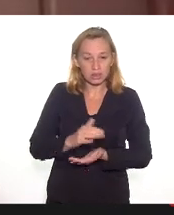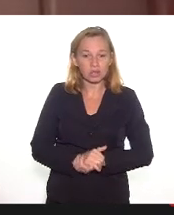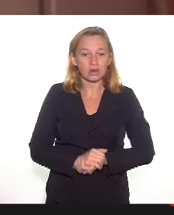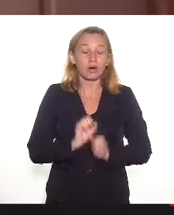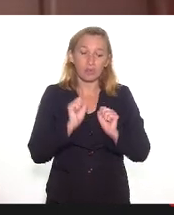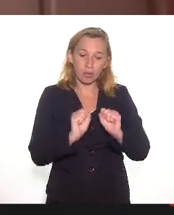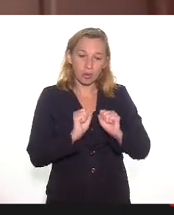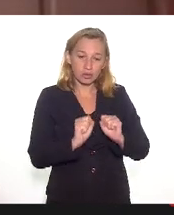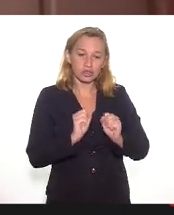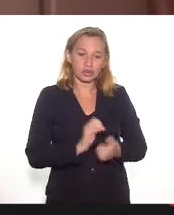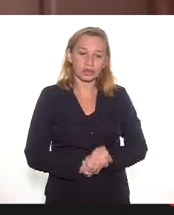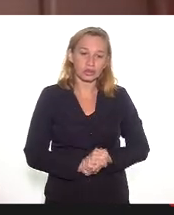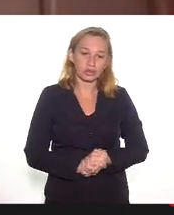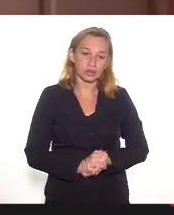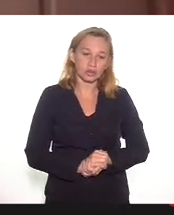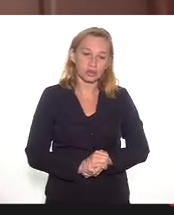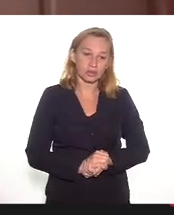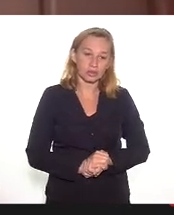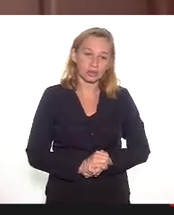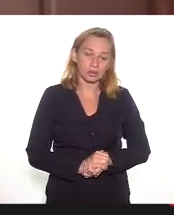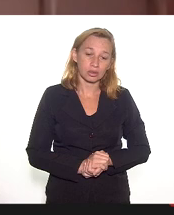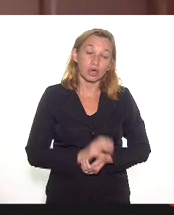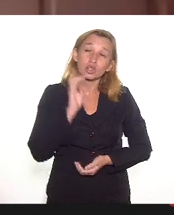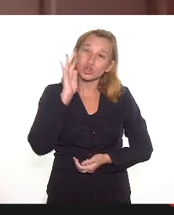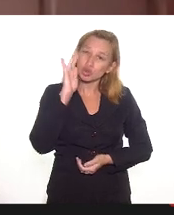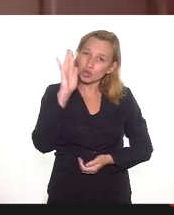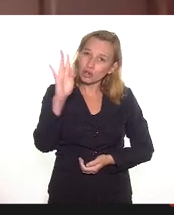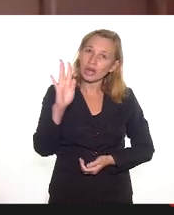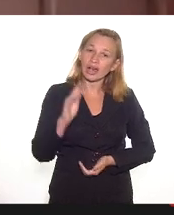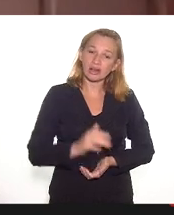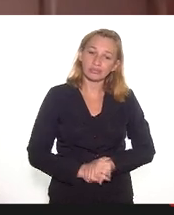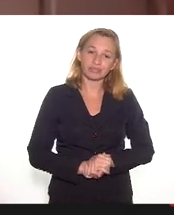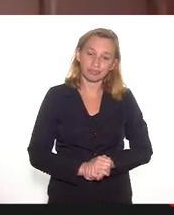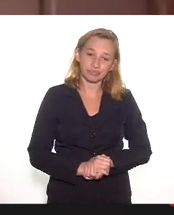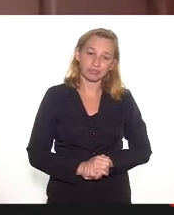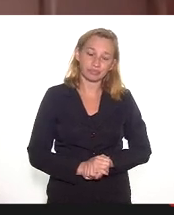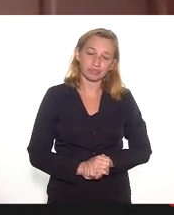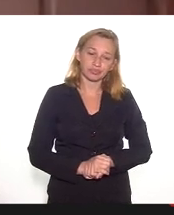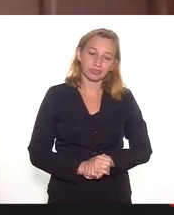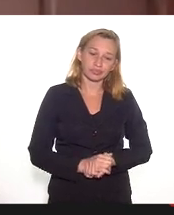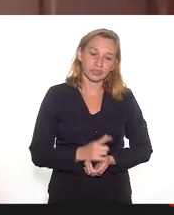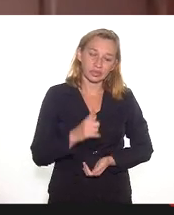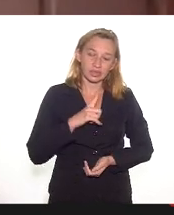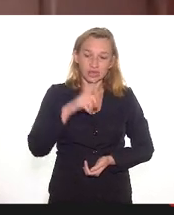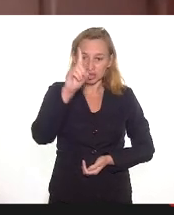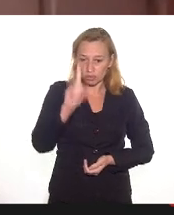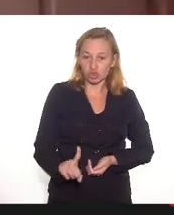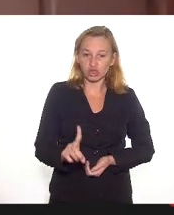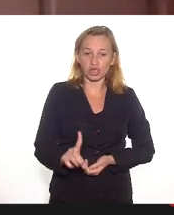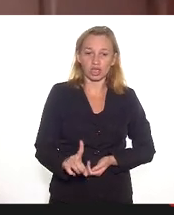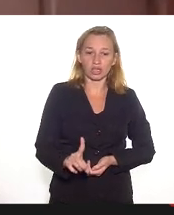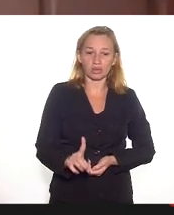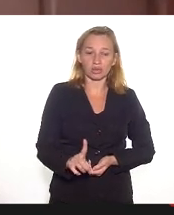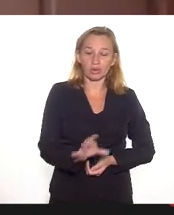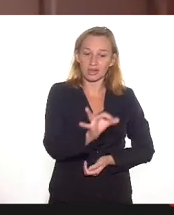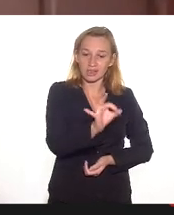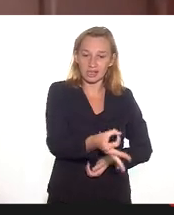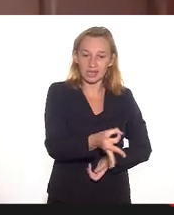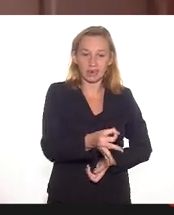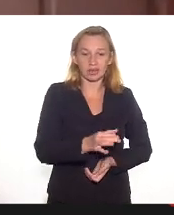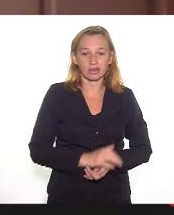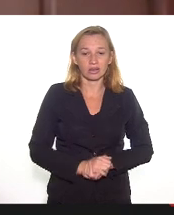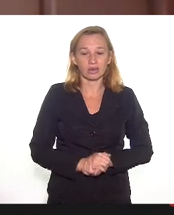a gente pode sonhar com a perspectiva de garantias concretas, efetivas